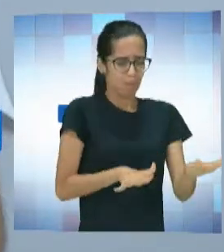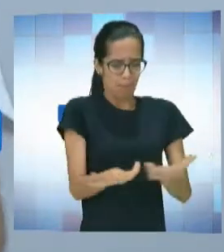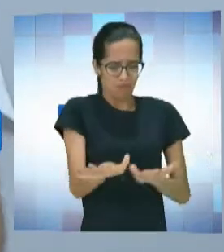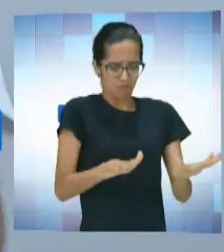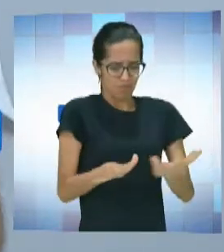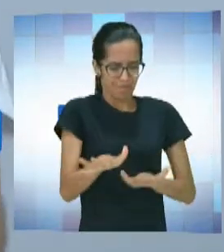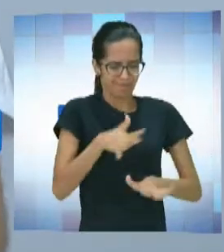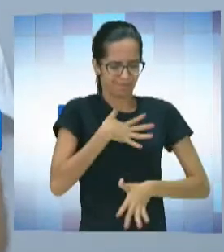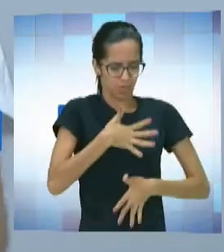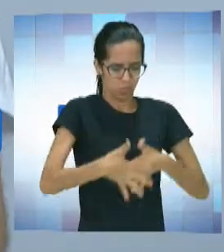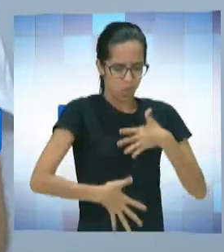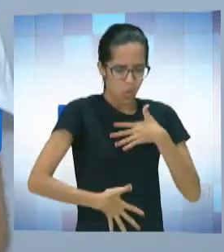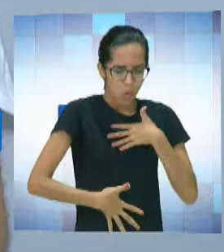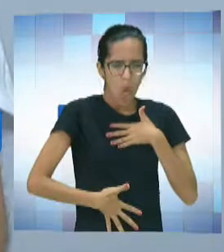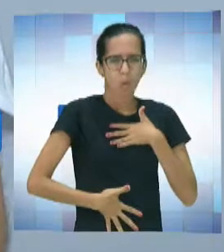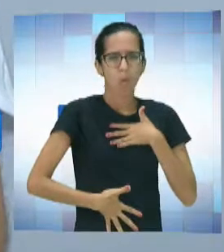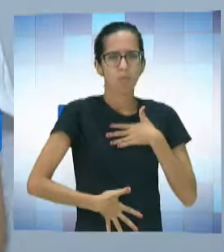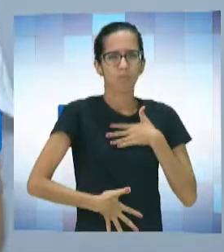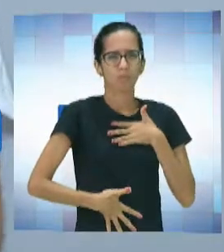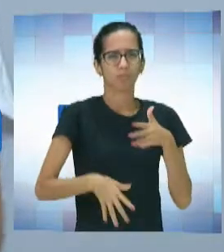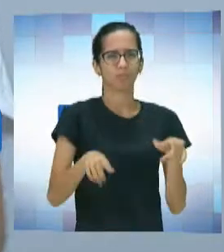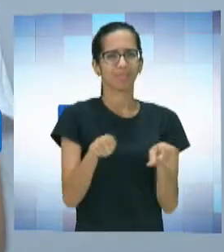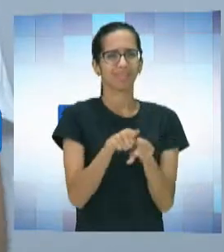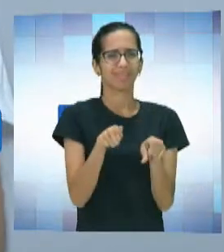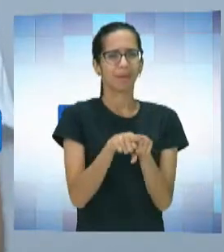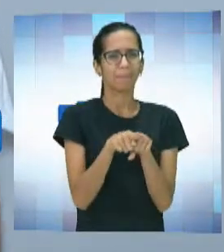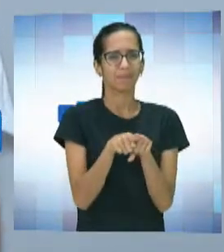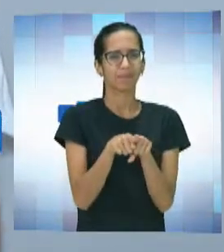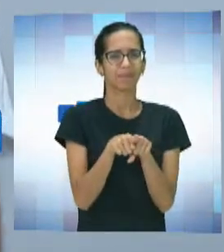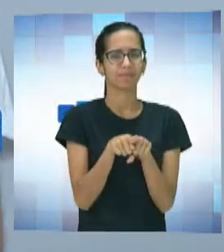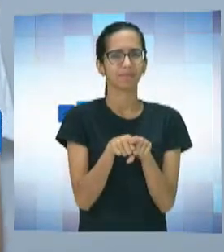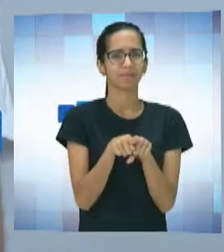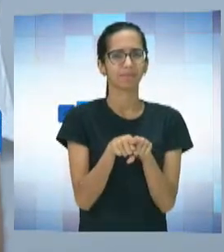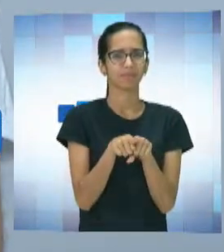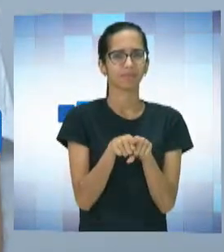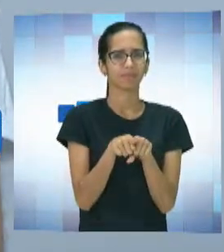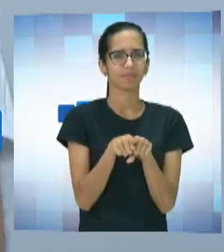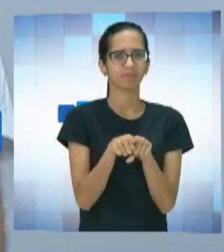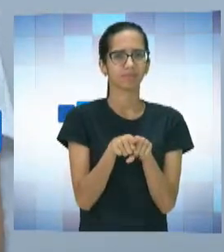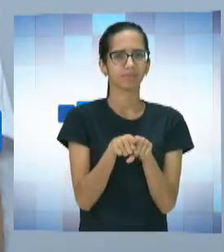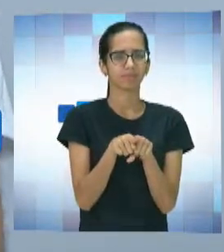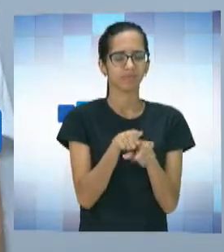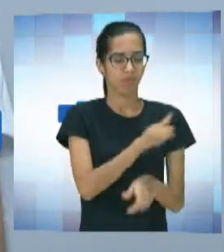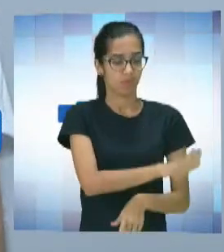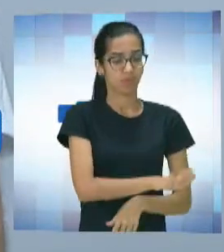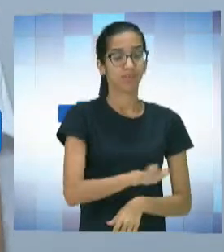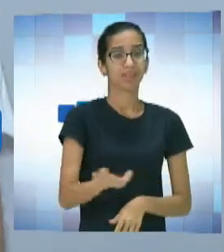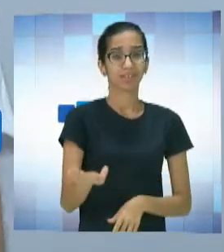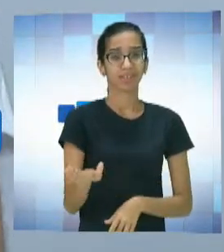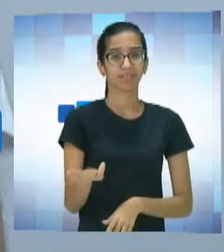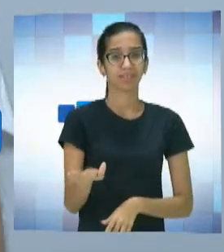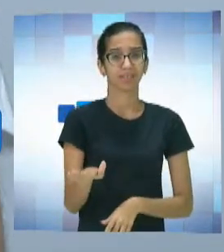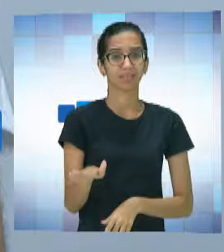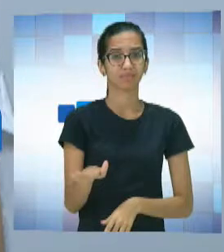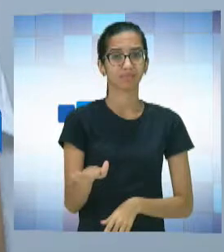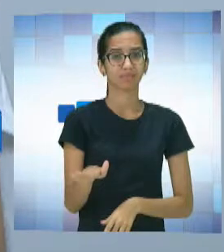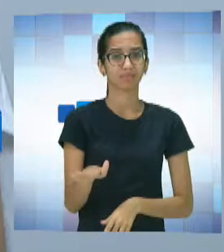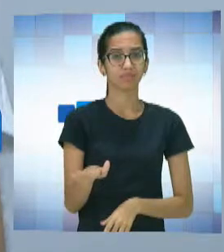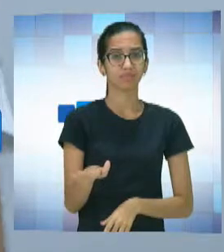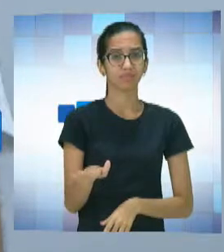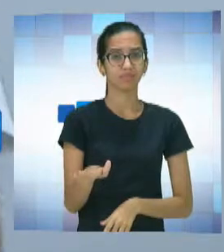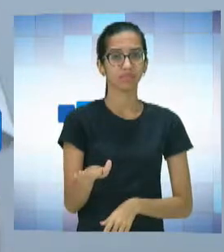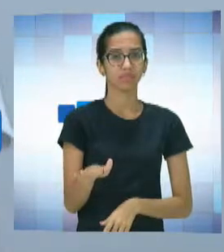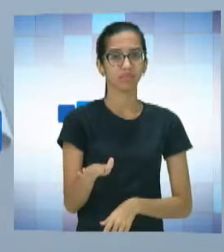e nós trabalhamos também com crianças que... Tipo,